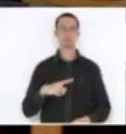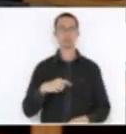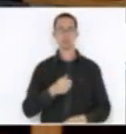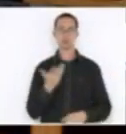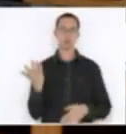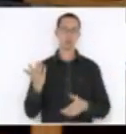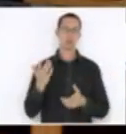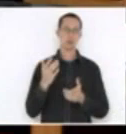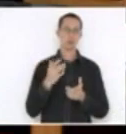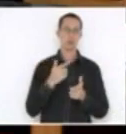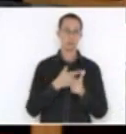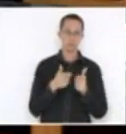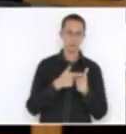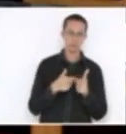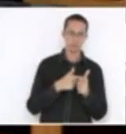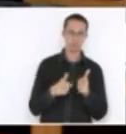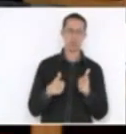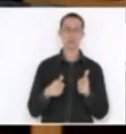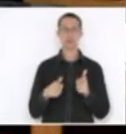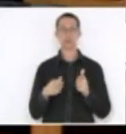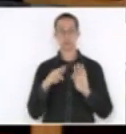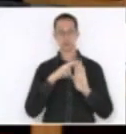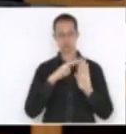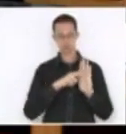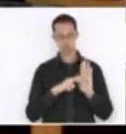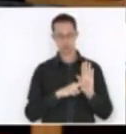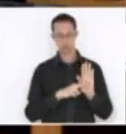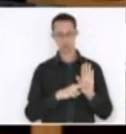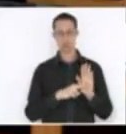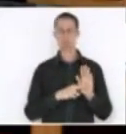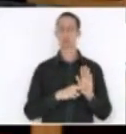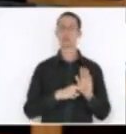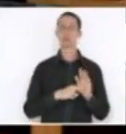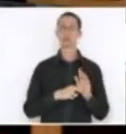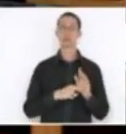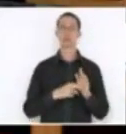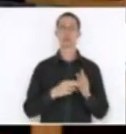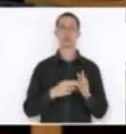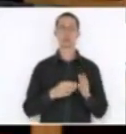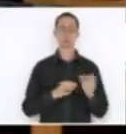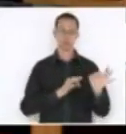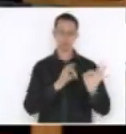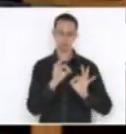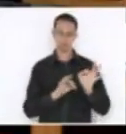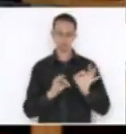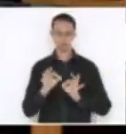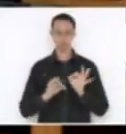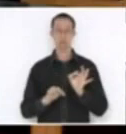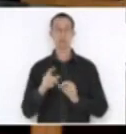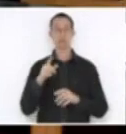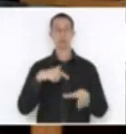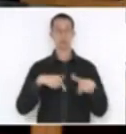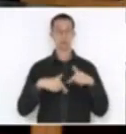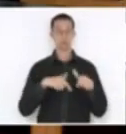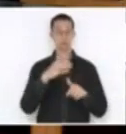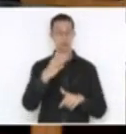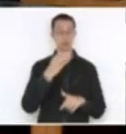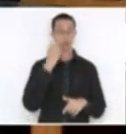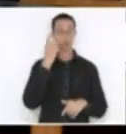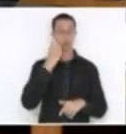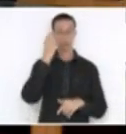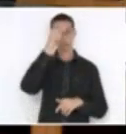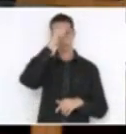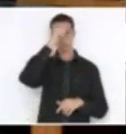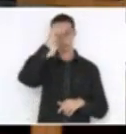encaminhamento do problema de vista regimental que foram hoje e, graças ao trabalho do deputado Darcy de Matos, deputado